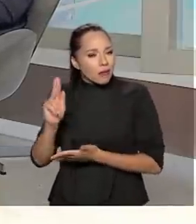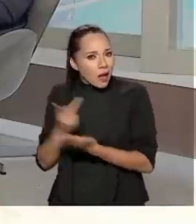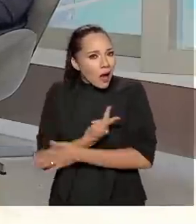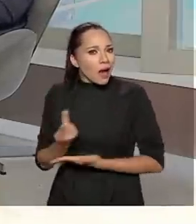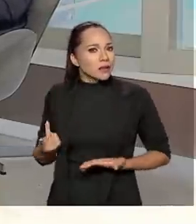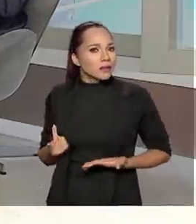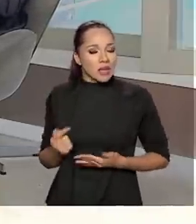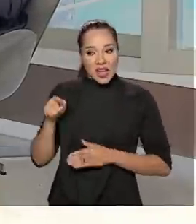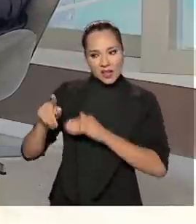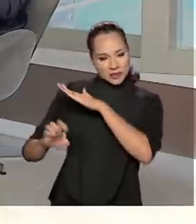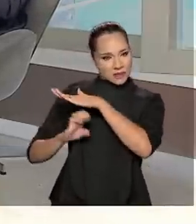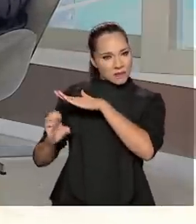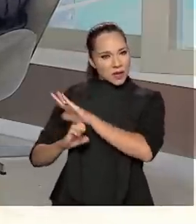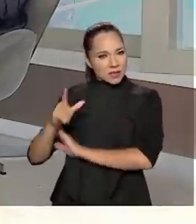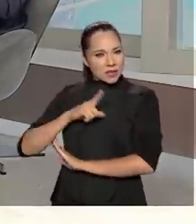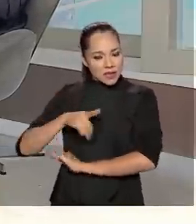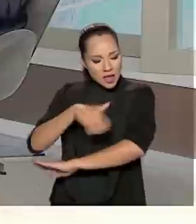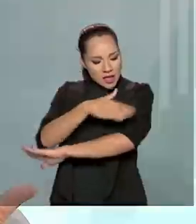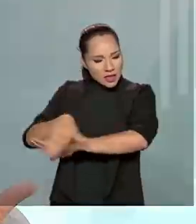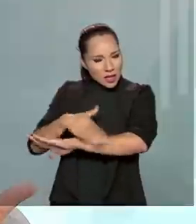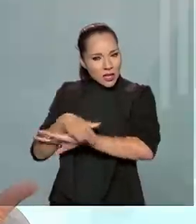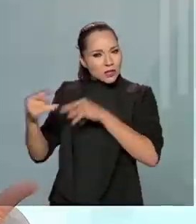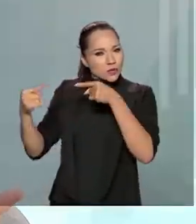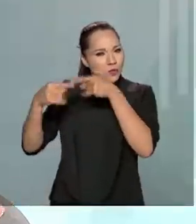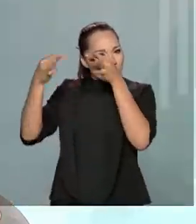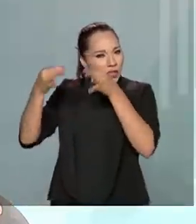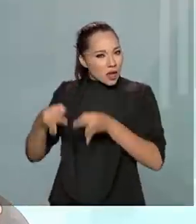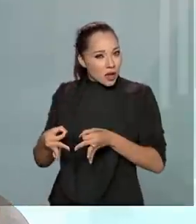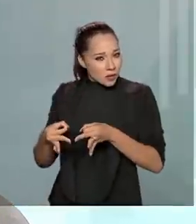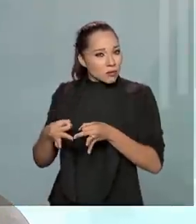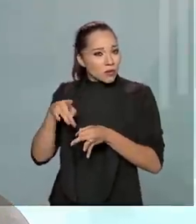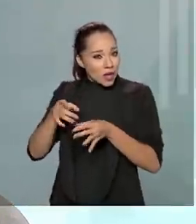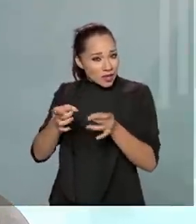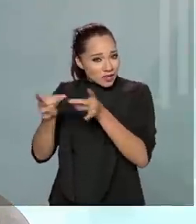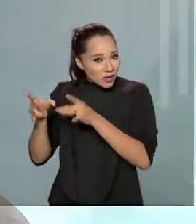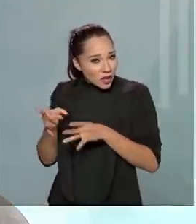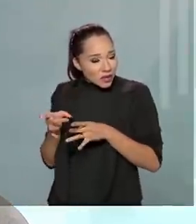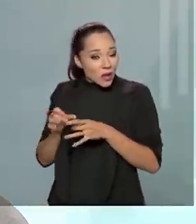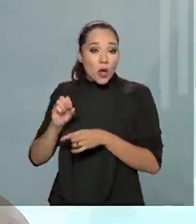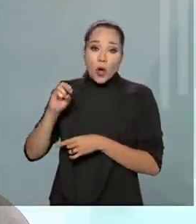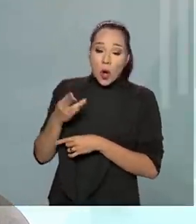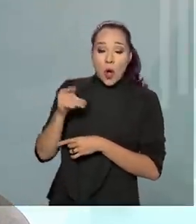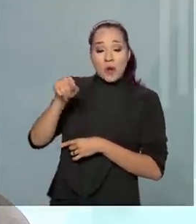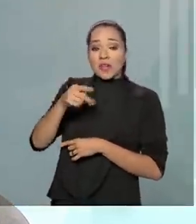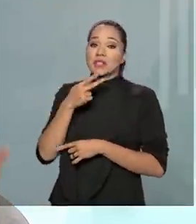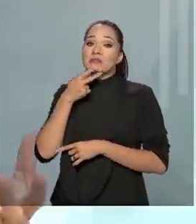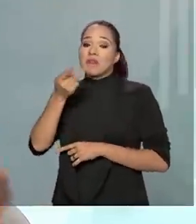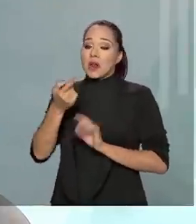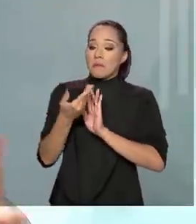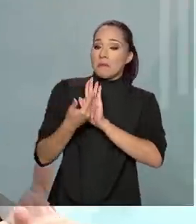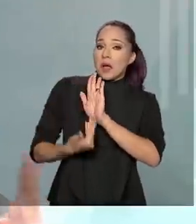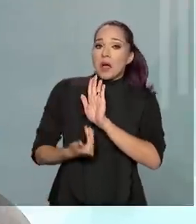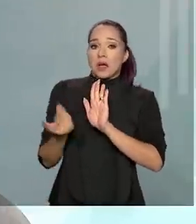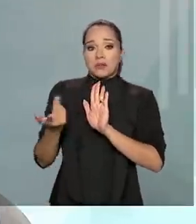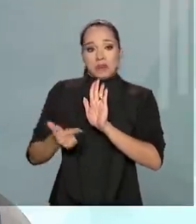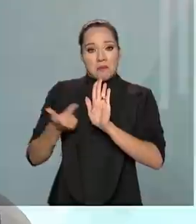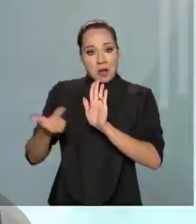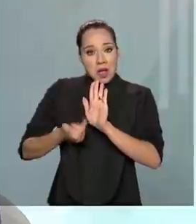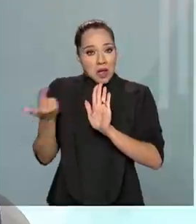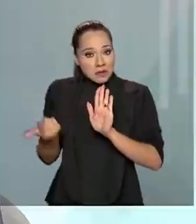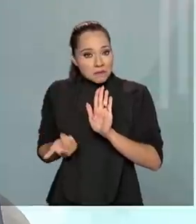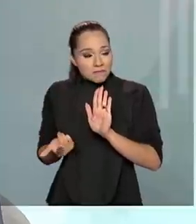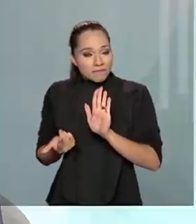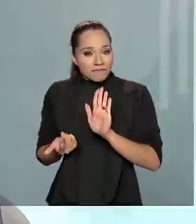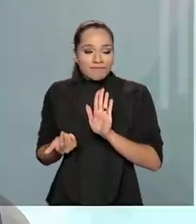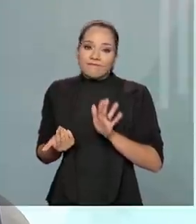Será que essas empresas possuem um endereço compatível com o que elas vendem ou com o que elas se prestam em termos de serviços, o elas oferecem em termos